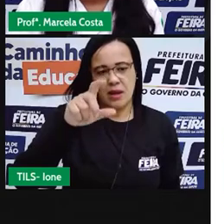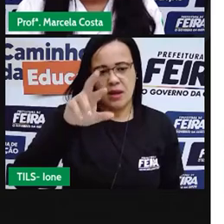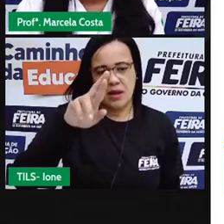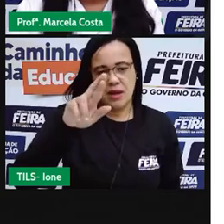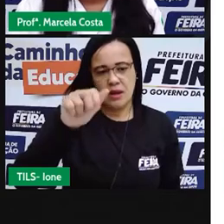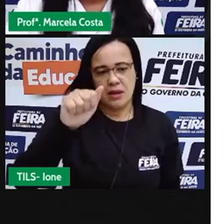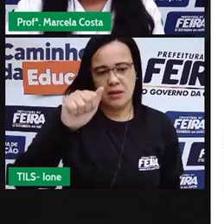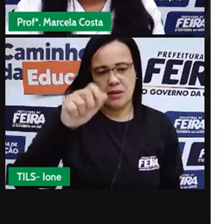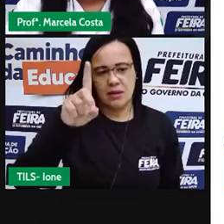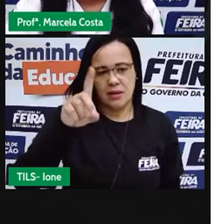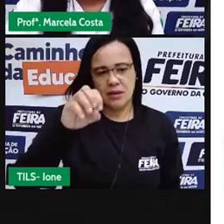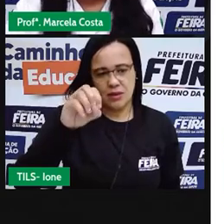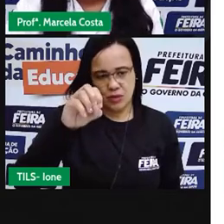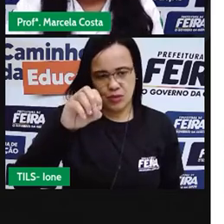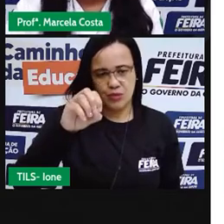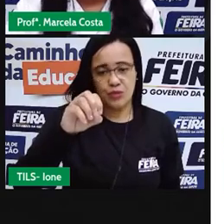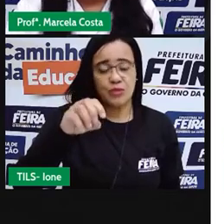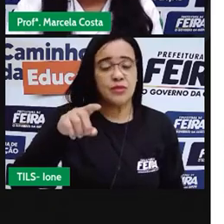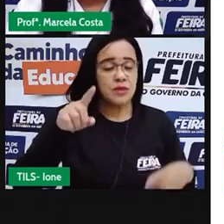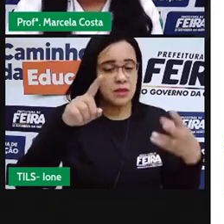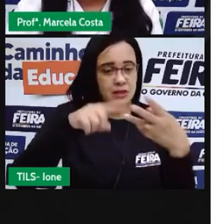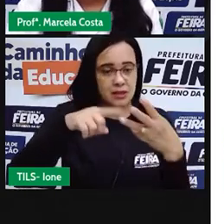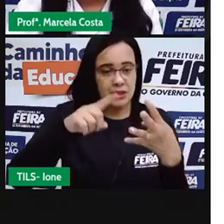o círculo